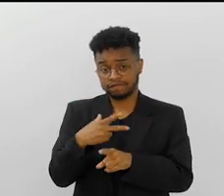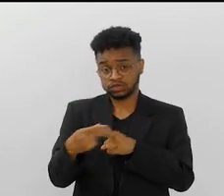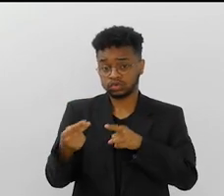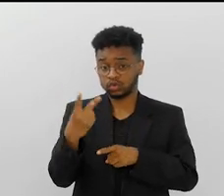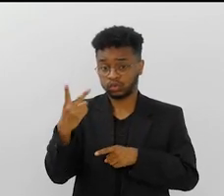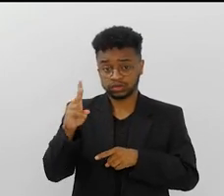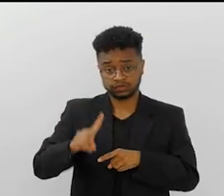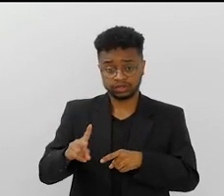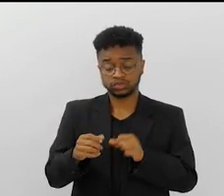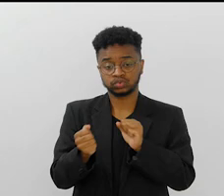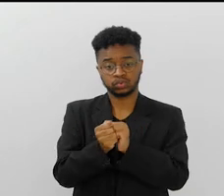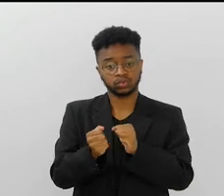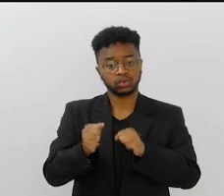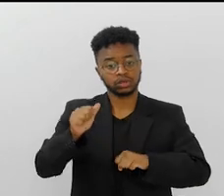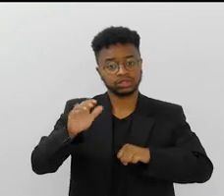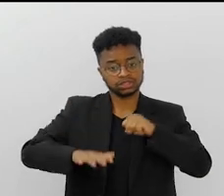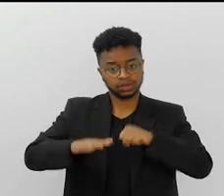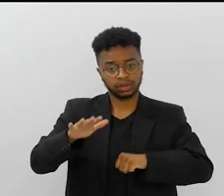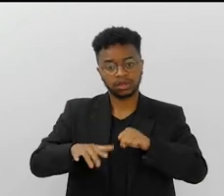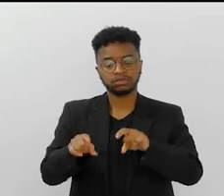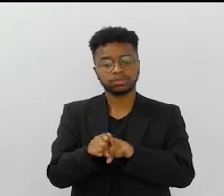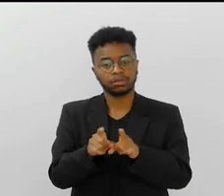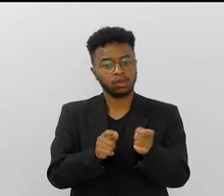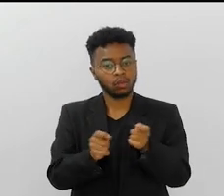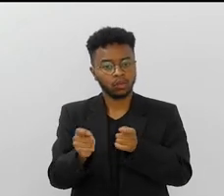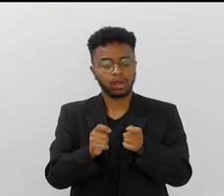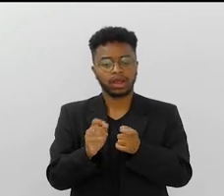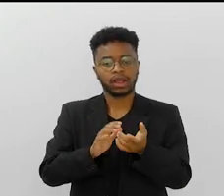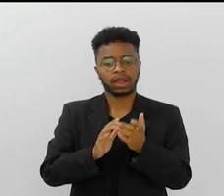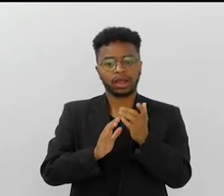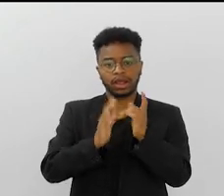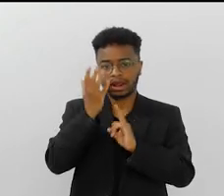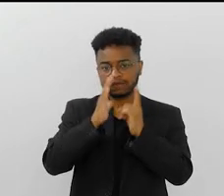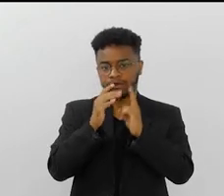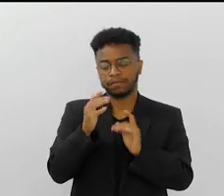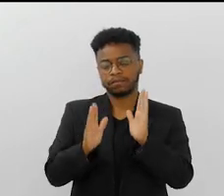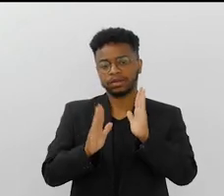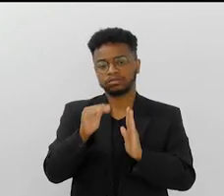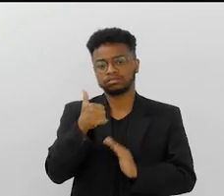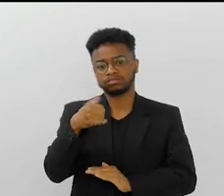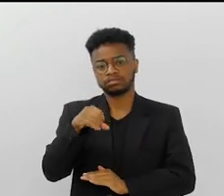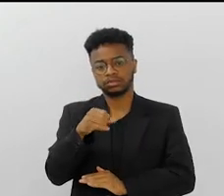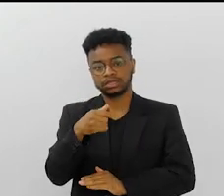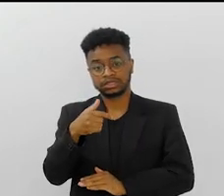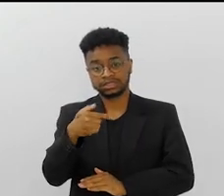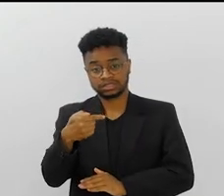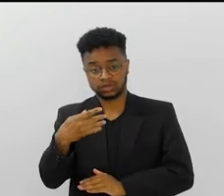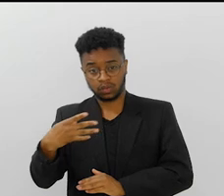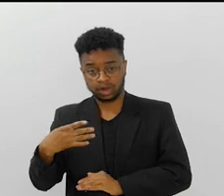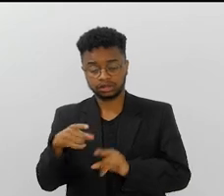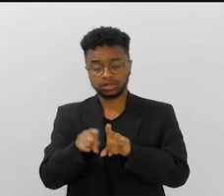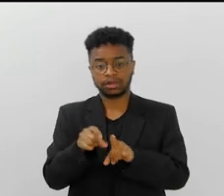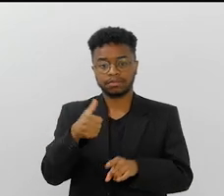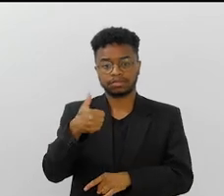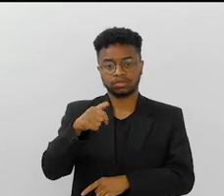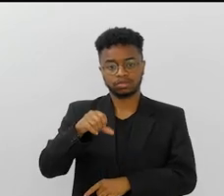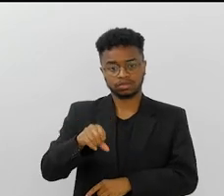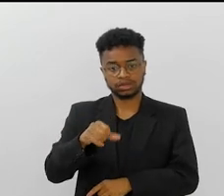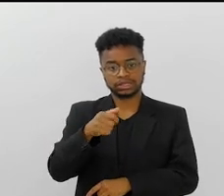bicampeão do carnaval com o Salgueiro, ele era o dono do carnaval carioca naquele momento, 74, 75. E aí,